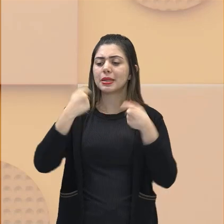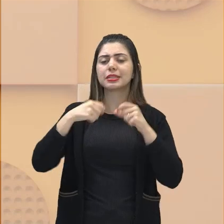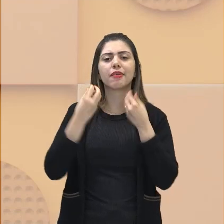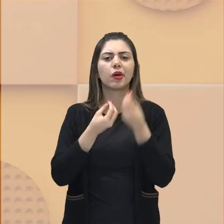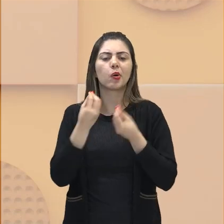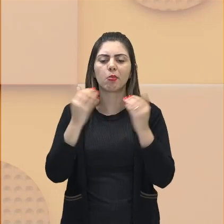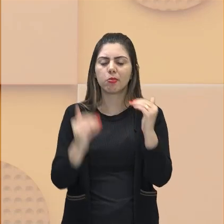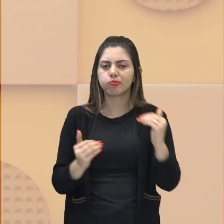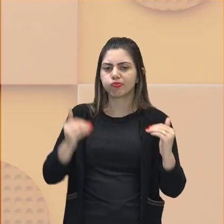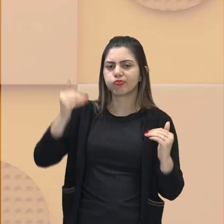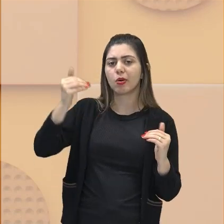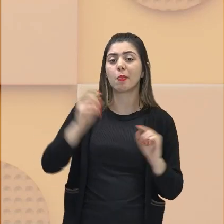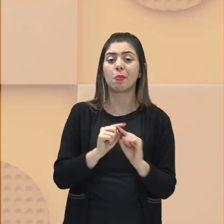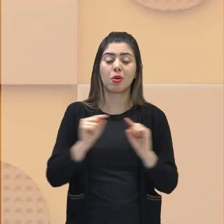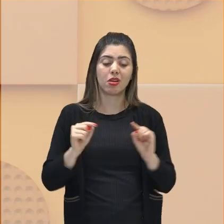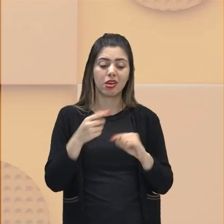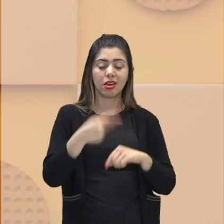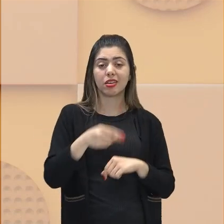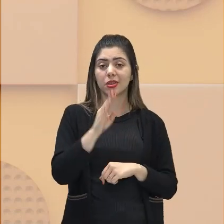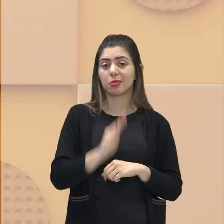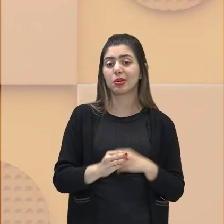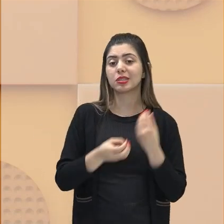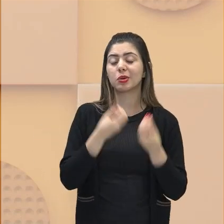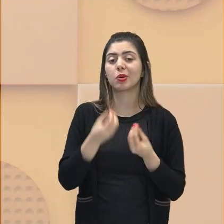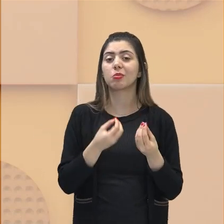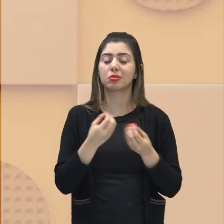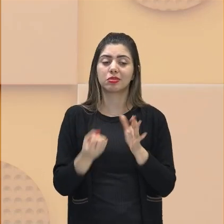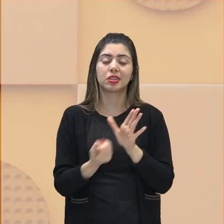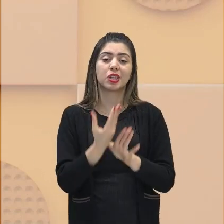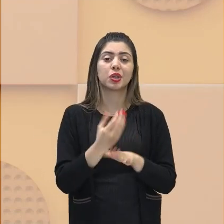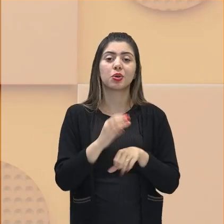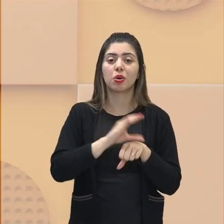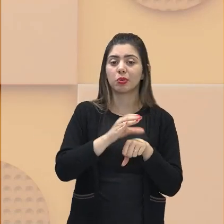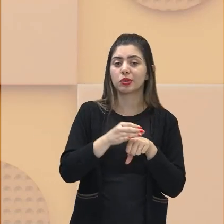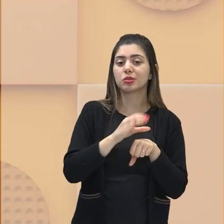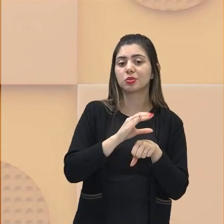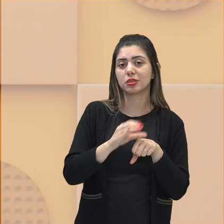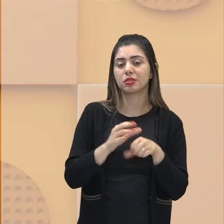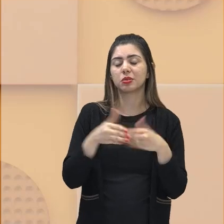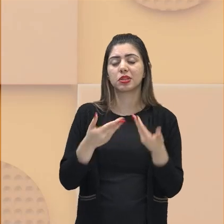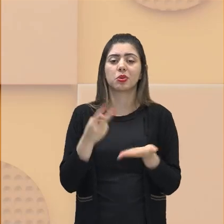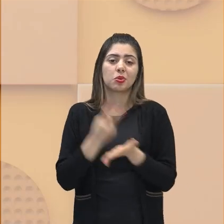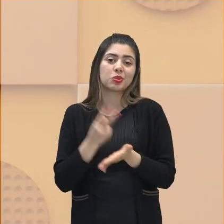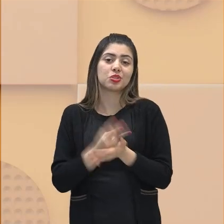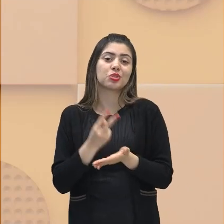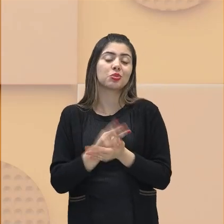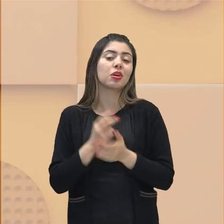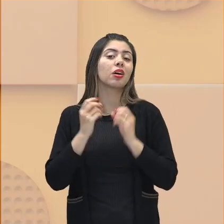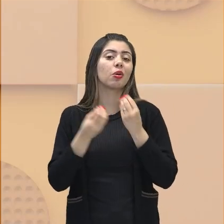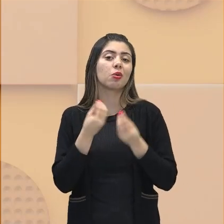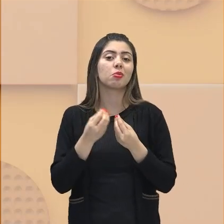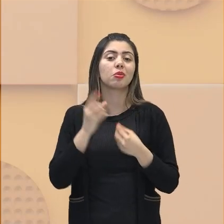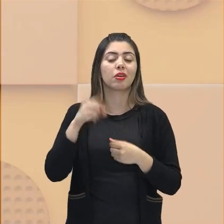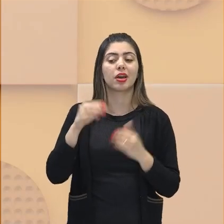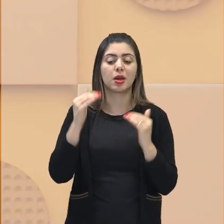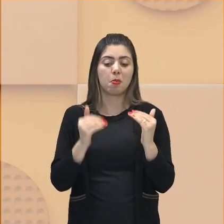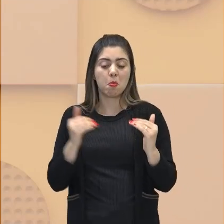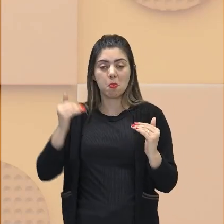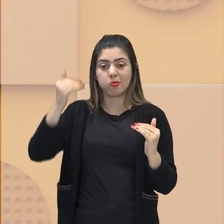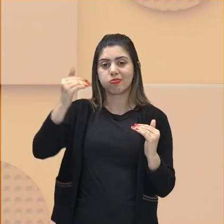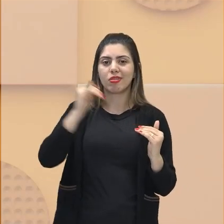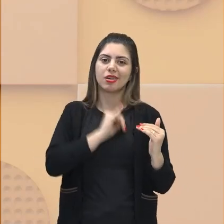Constituição permitir, ou melhor, ter criado a figura do poder moderador, então ainda se valia que o poder de quem? Do